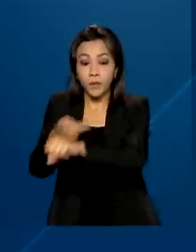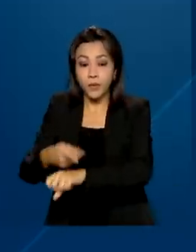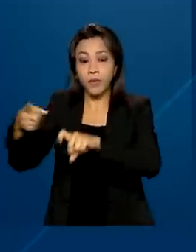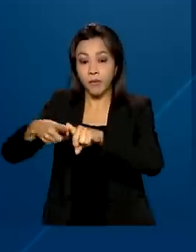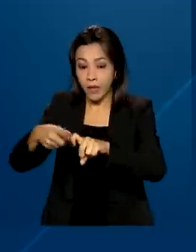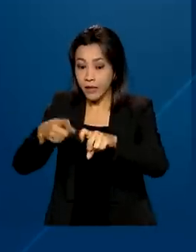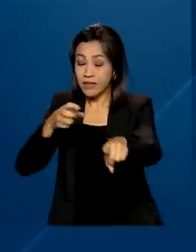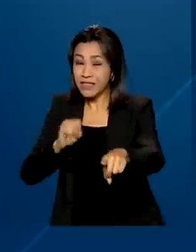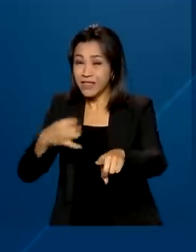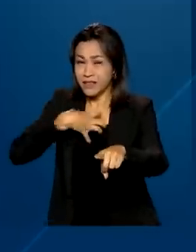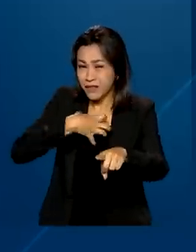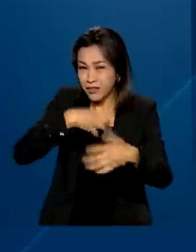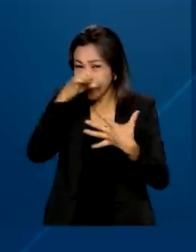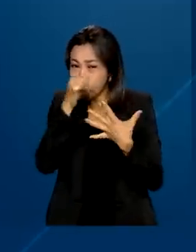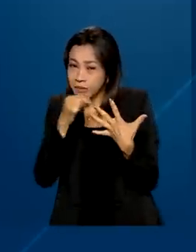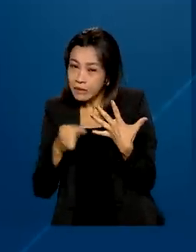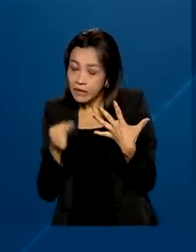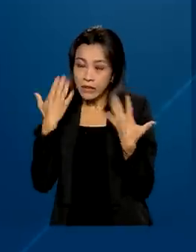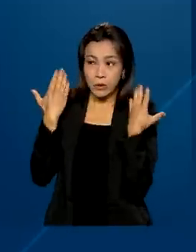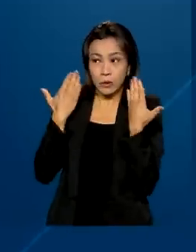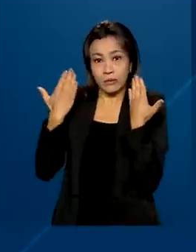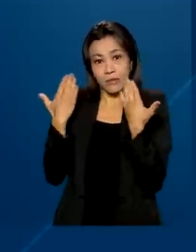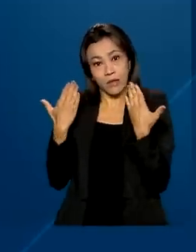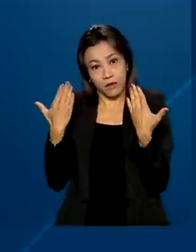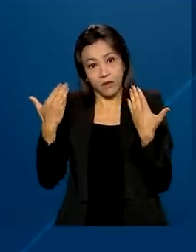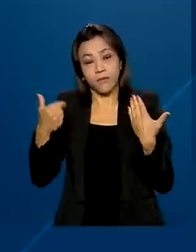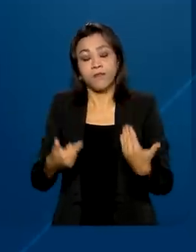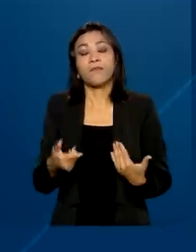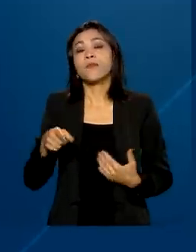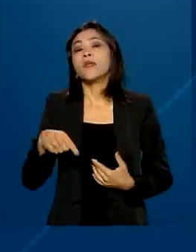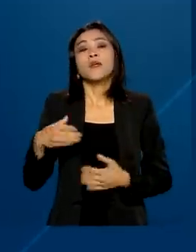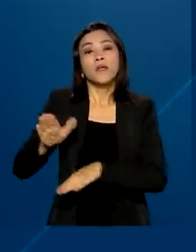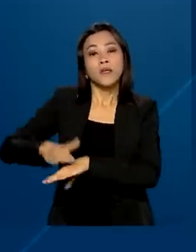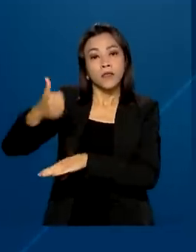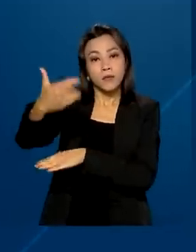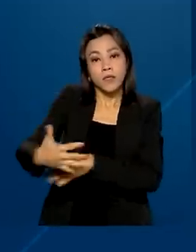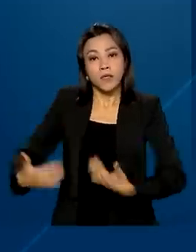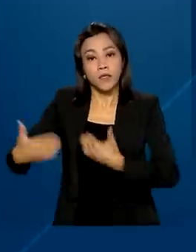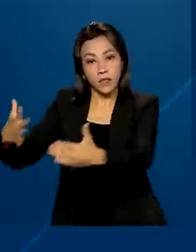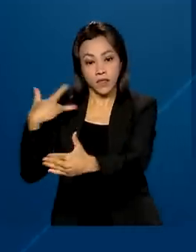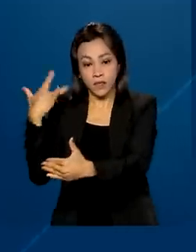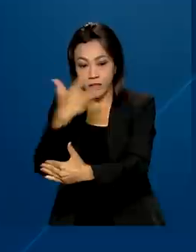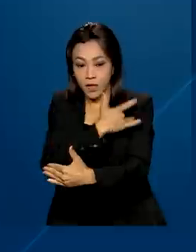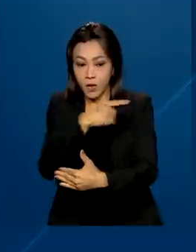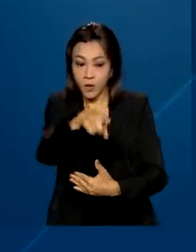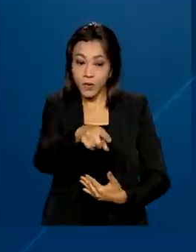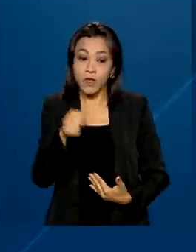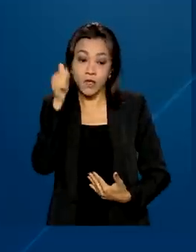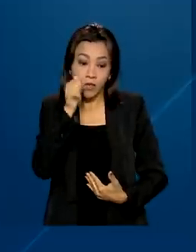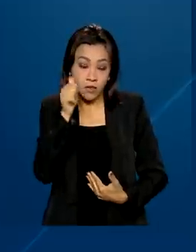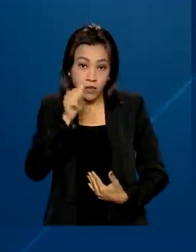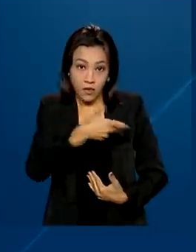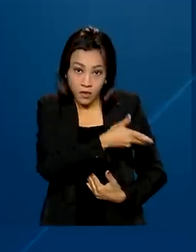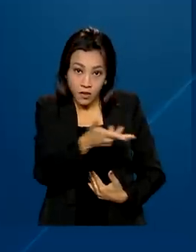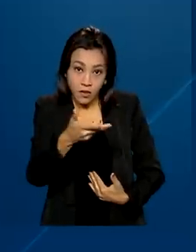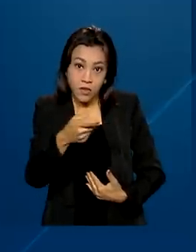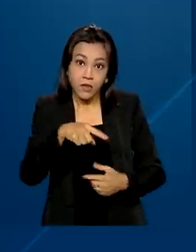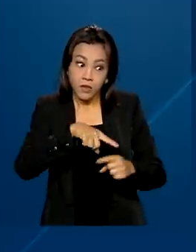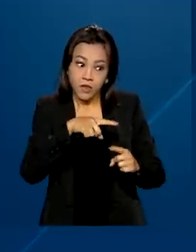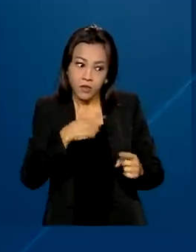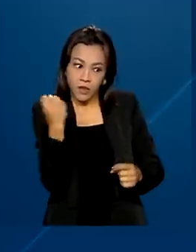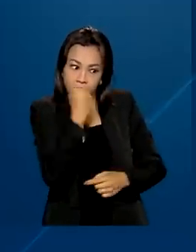apresentem algum sintoma suspeito. De acordo com o Ministério da Saúde, as pacientes com casos de maior gravidade devem ser